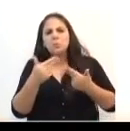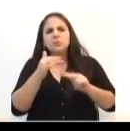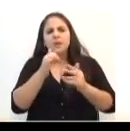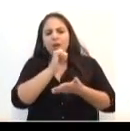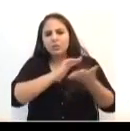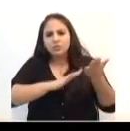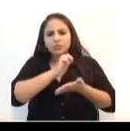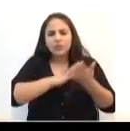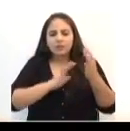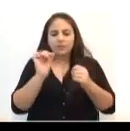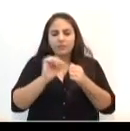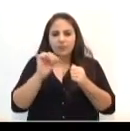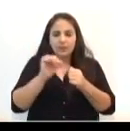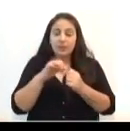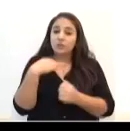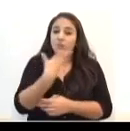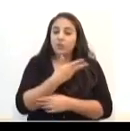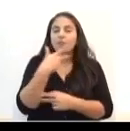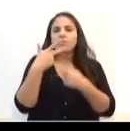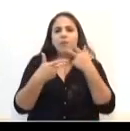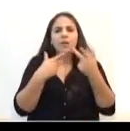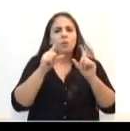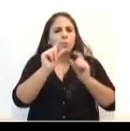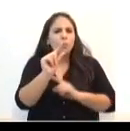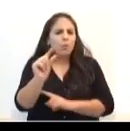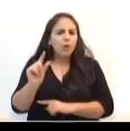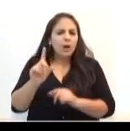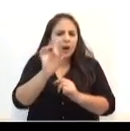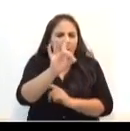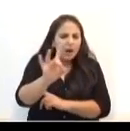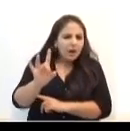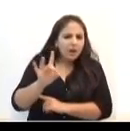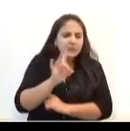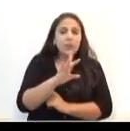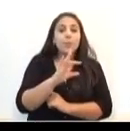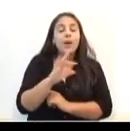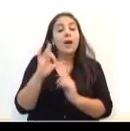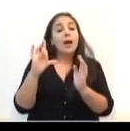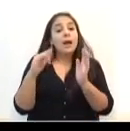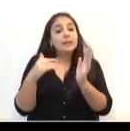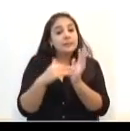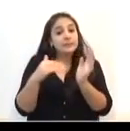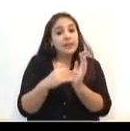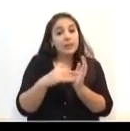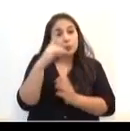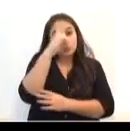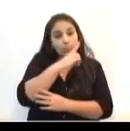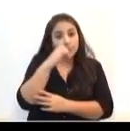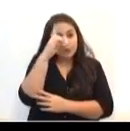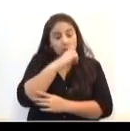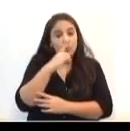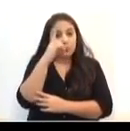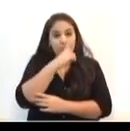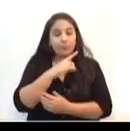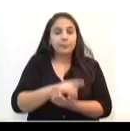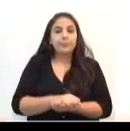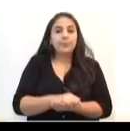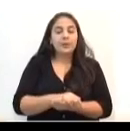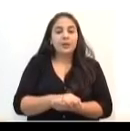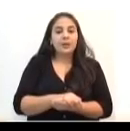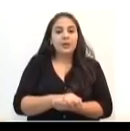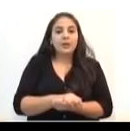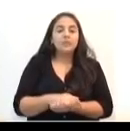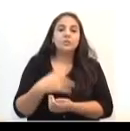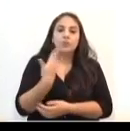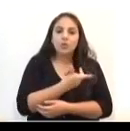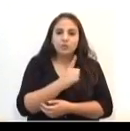atividades realizadas. A gente vai falar um pouco de cada uma delas até o próximo domingo, domingo de Páscoa, para hoje, padre, então, que a